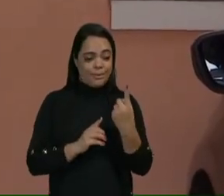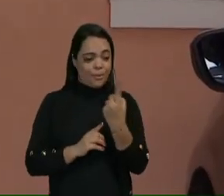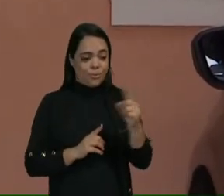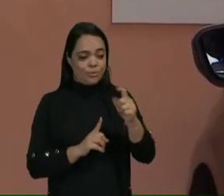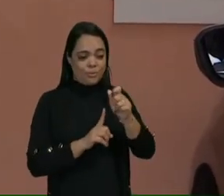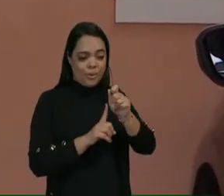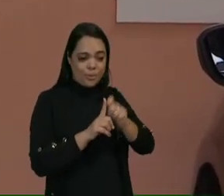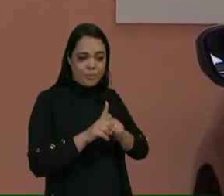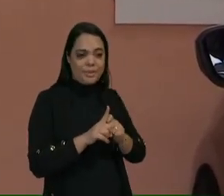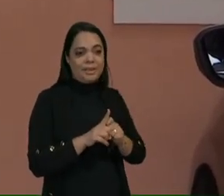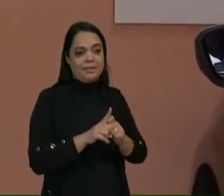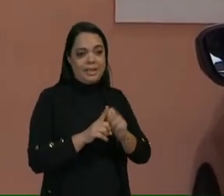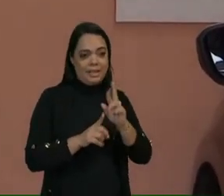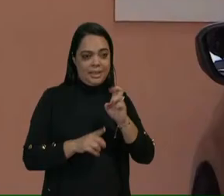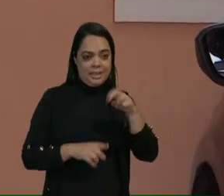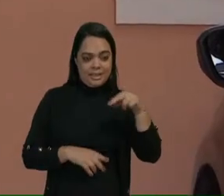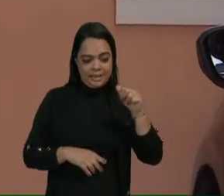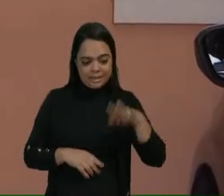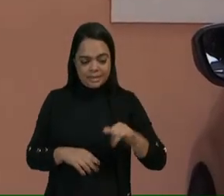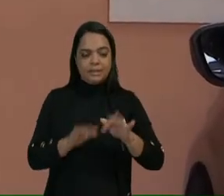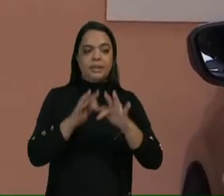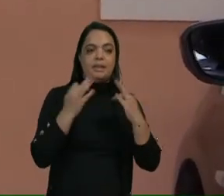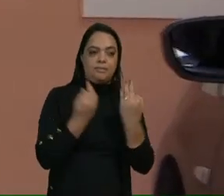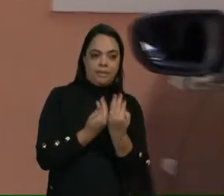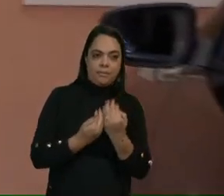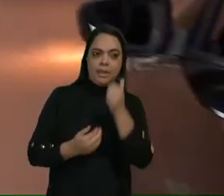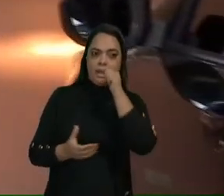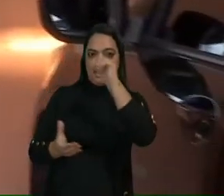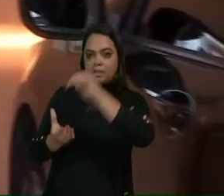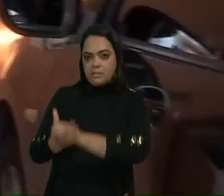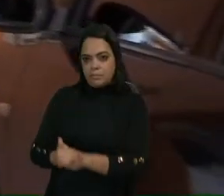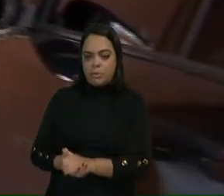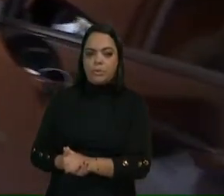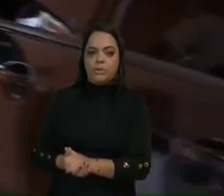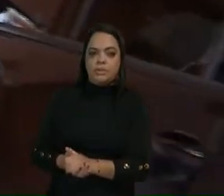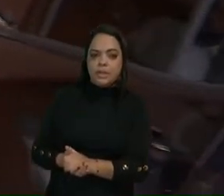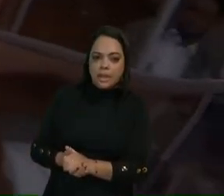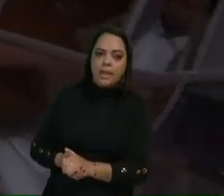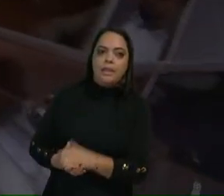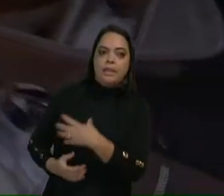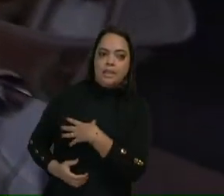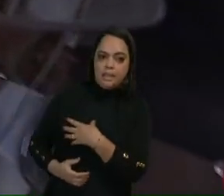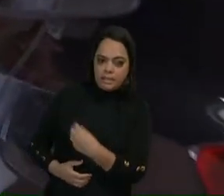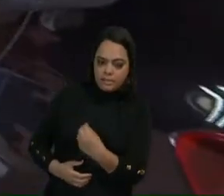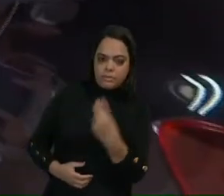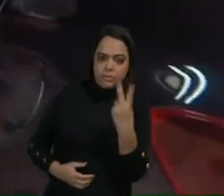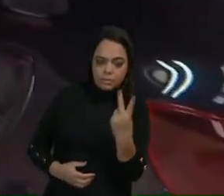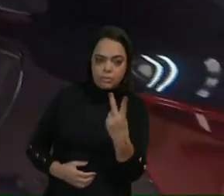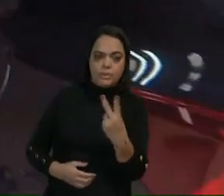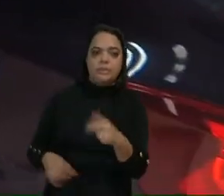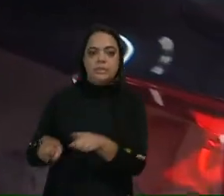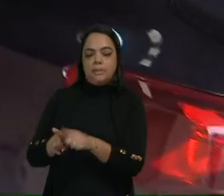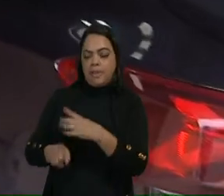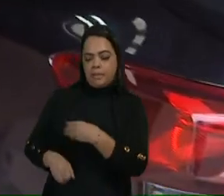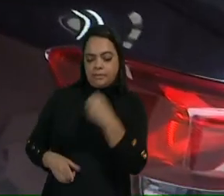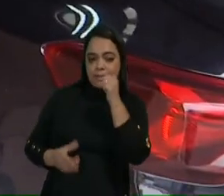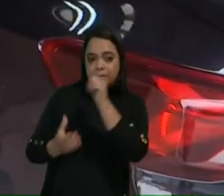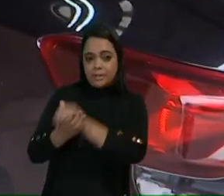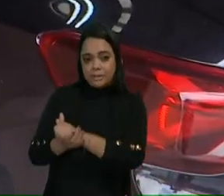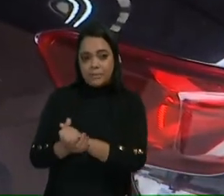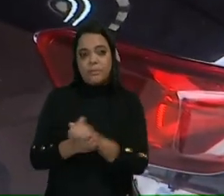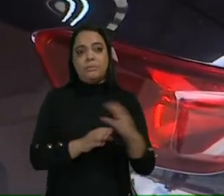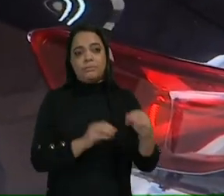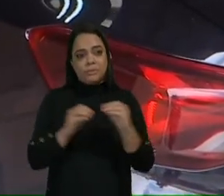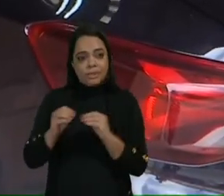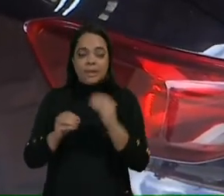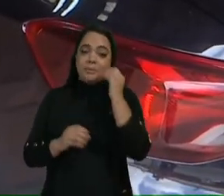quando Renan e a família, esposa, enteada e duas filhas vieram para a casa atual. Tudo para tentar fugir dos aumentos